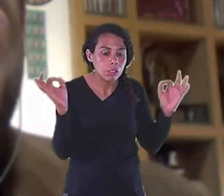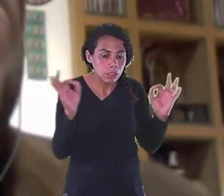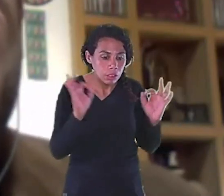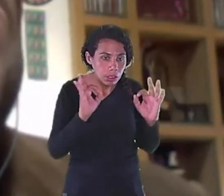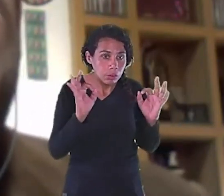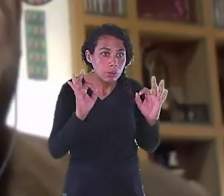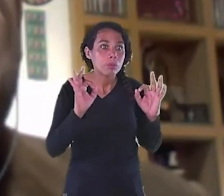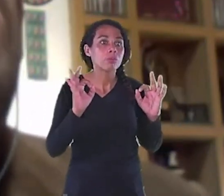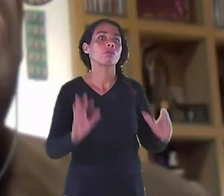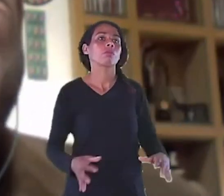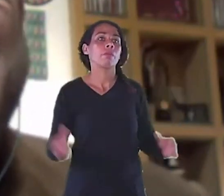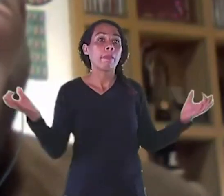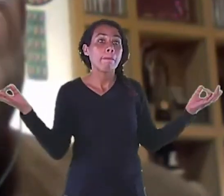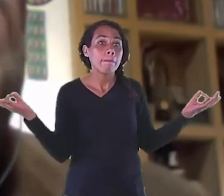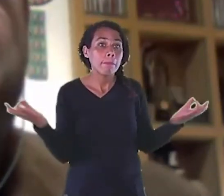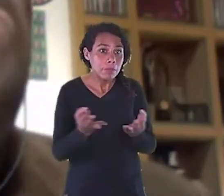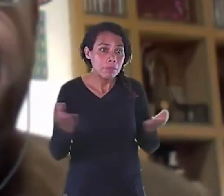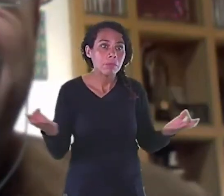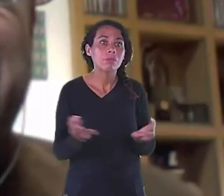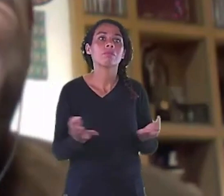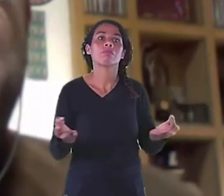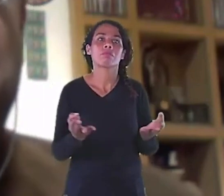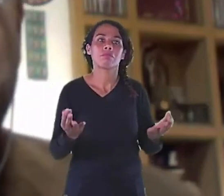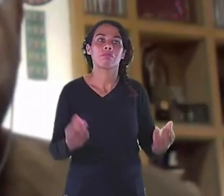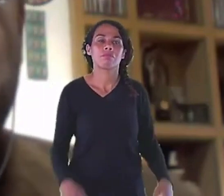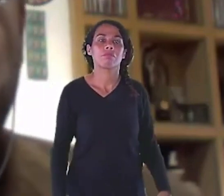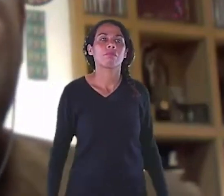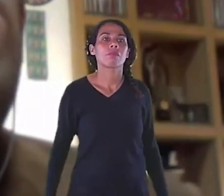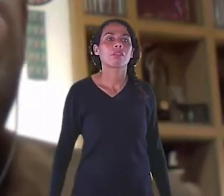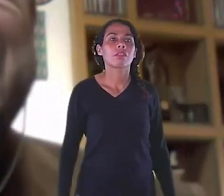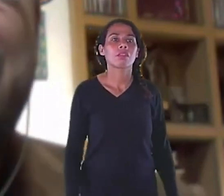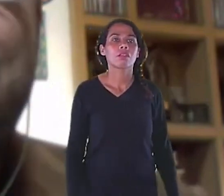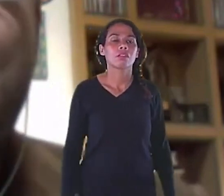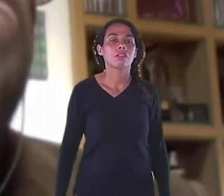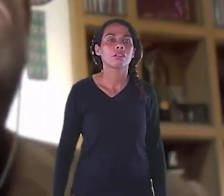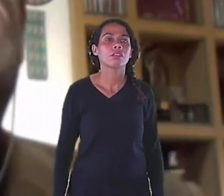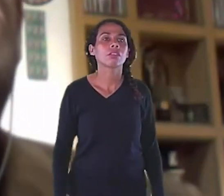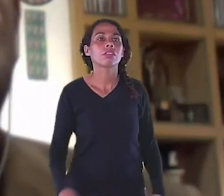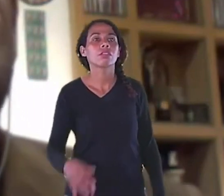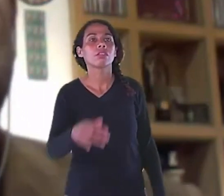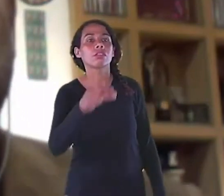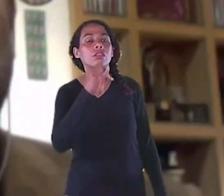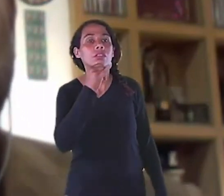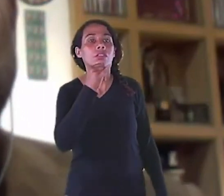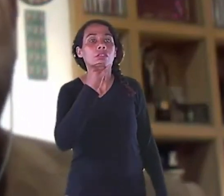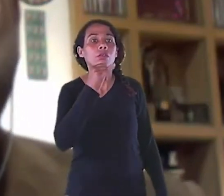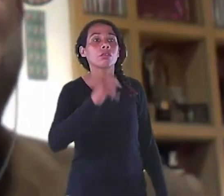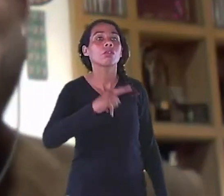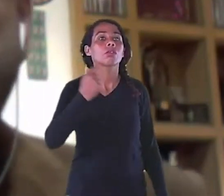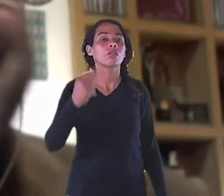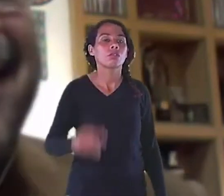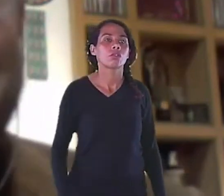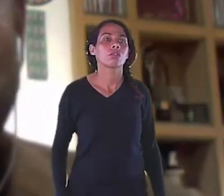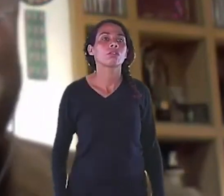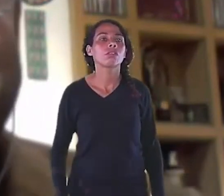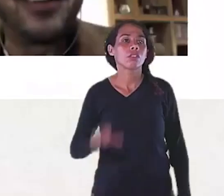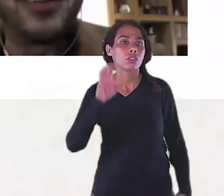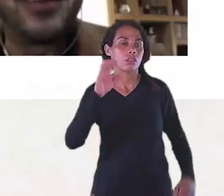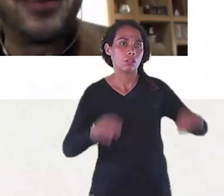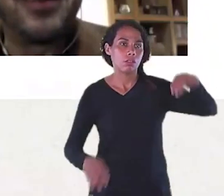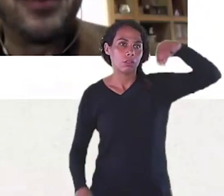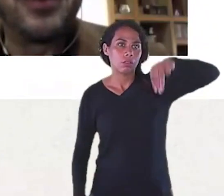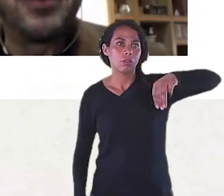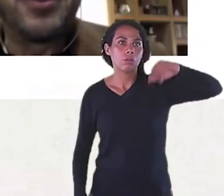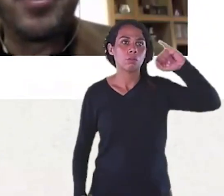tomava Na equilão A espuma Vinha temática Ou era coração Ou era um pinheiro Dependendo da data E a